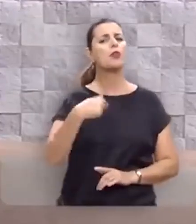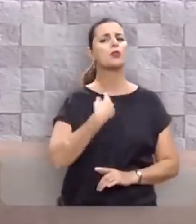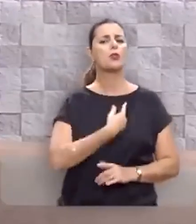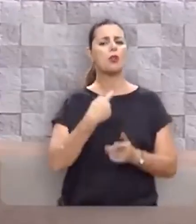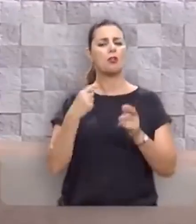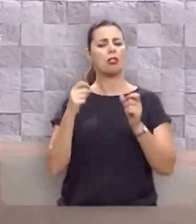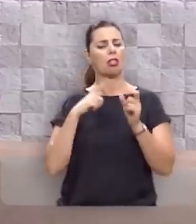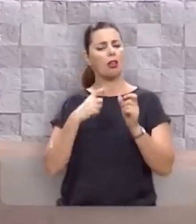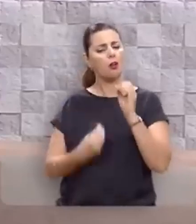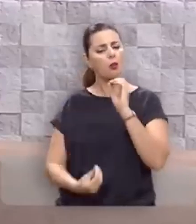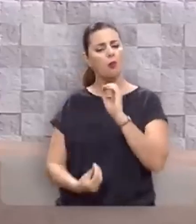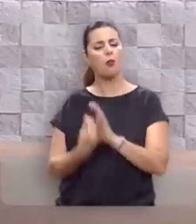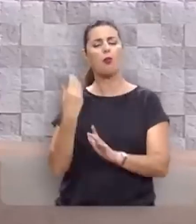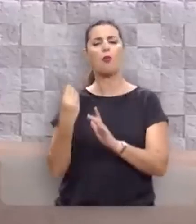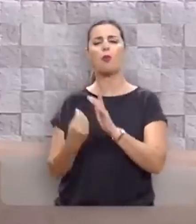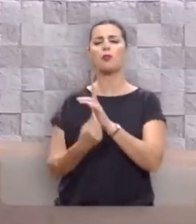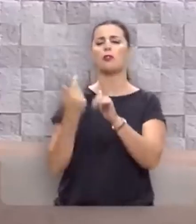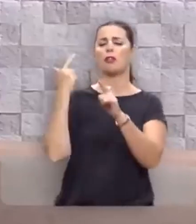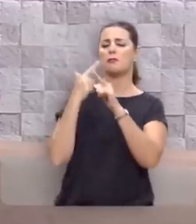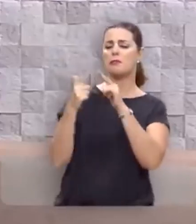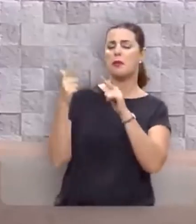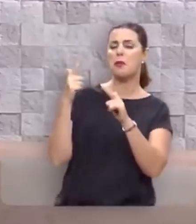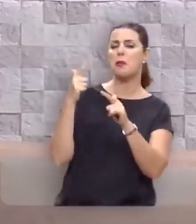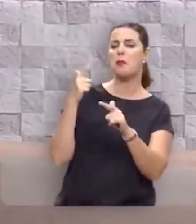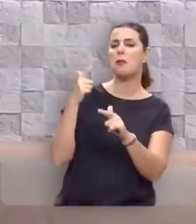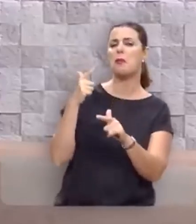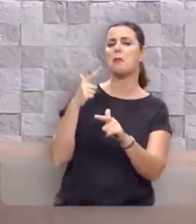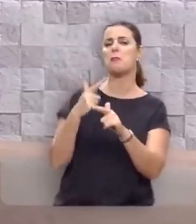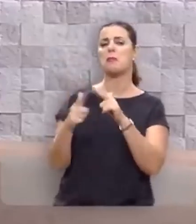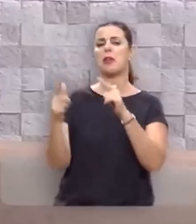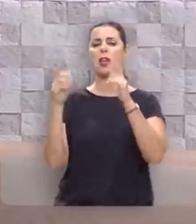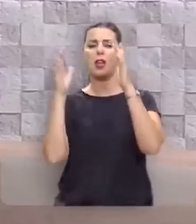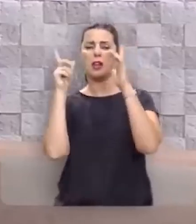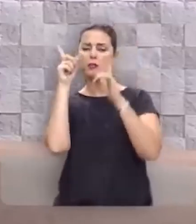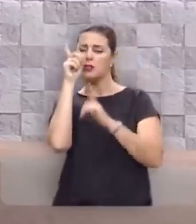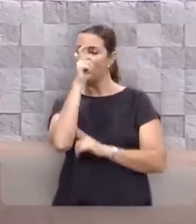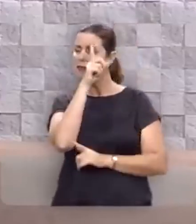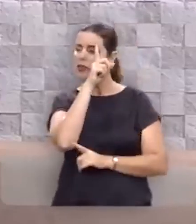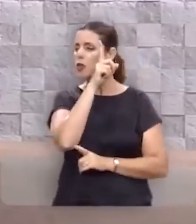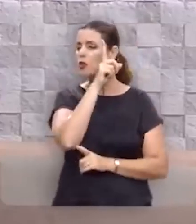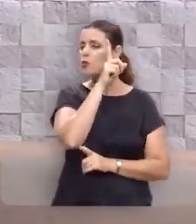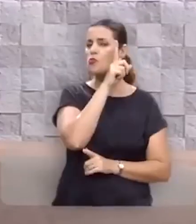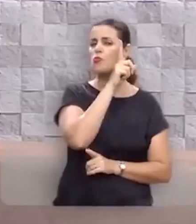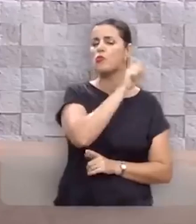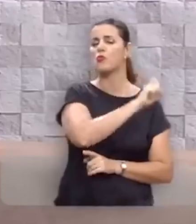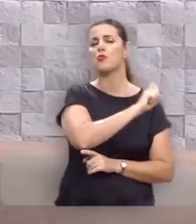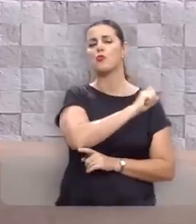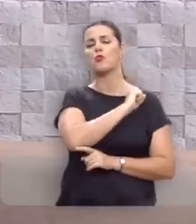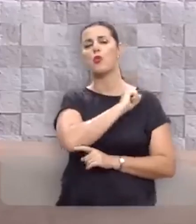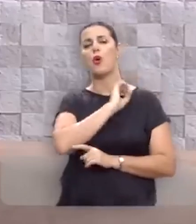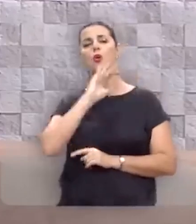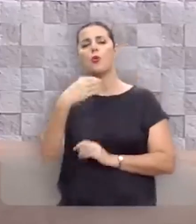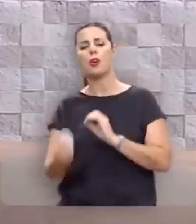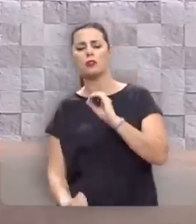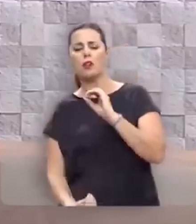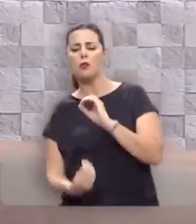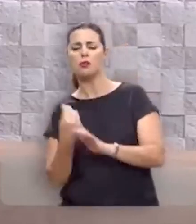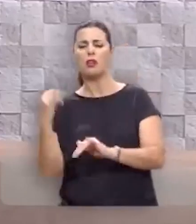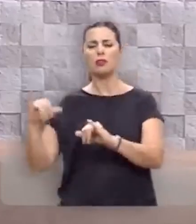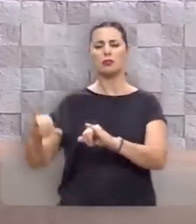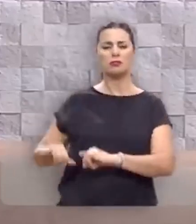passamos pelos vales escuros, pelas noites tenebrosas, quando a dor